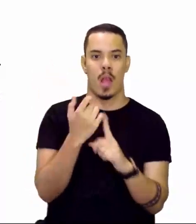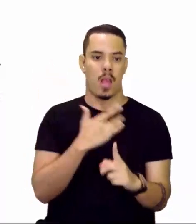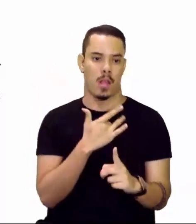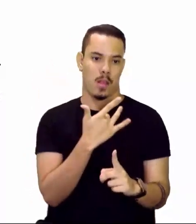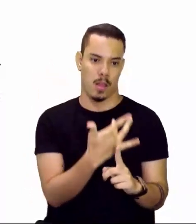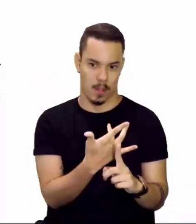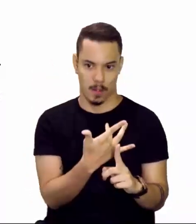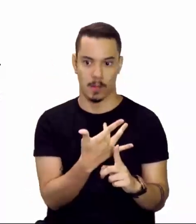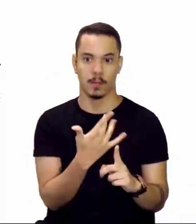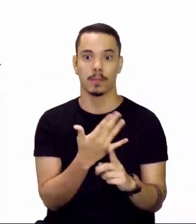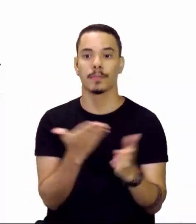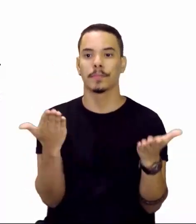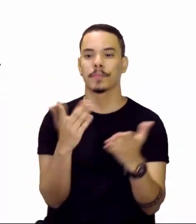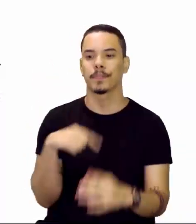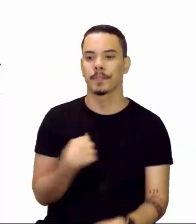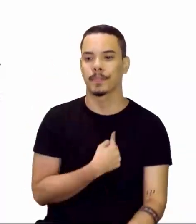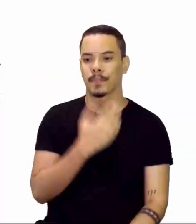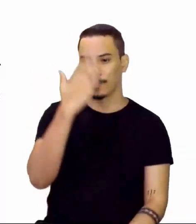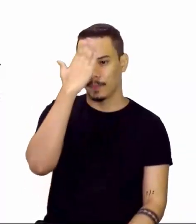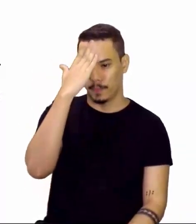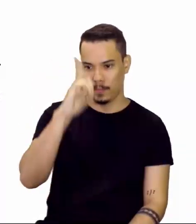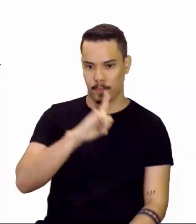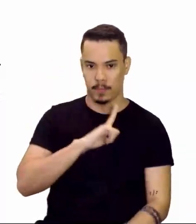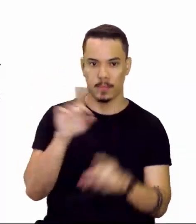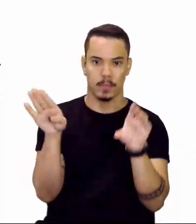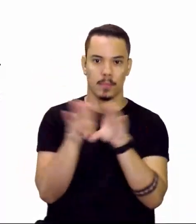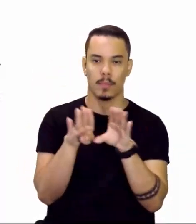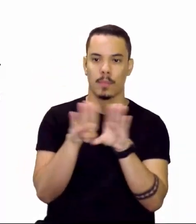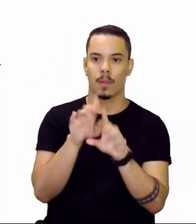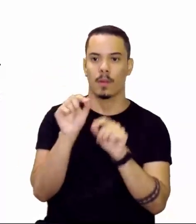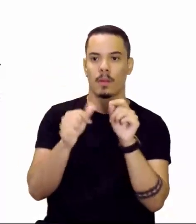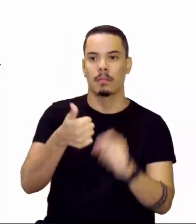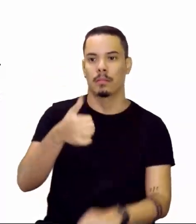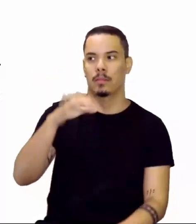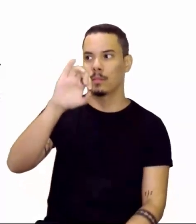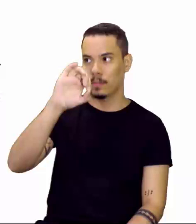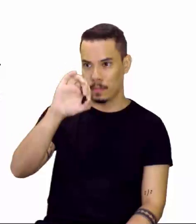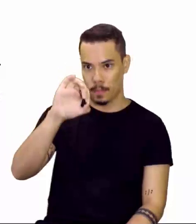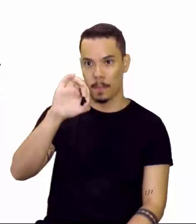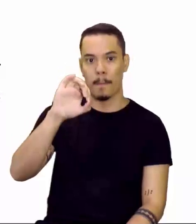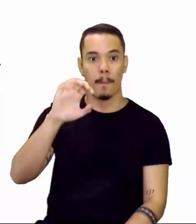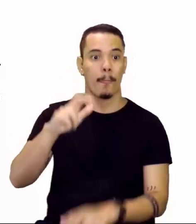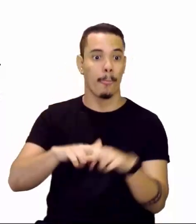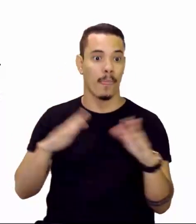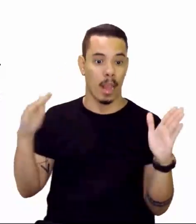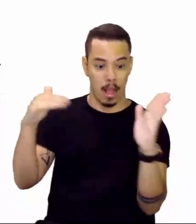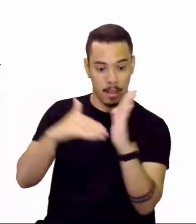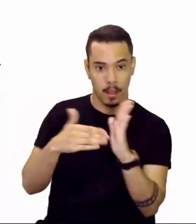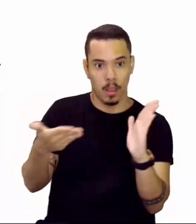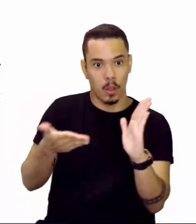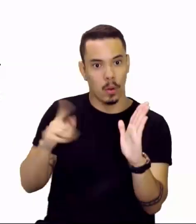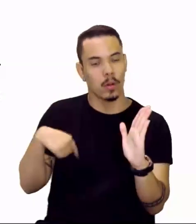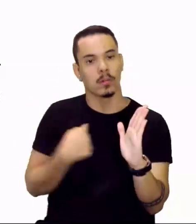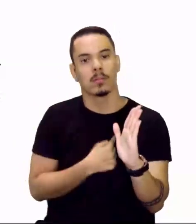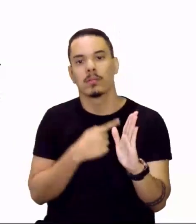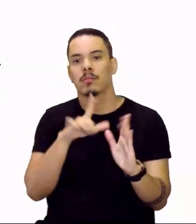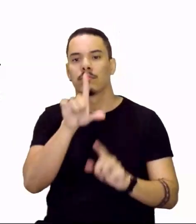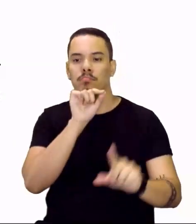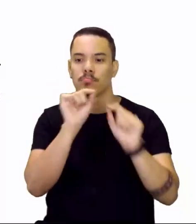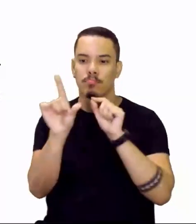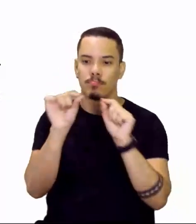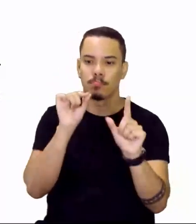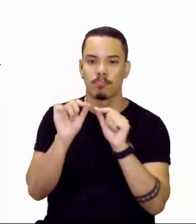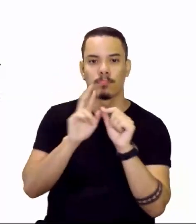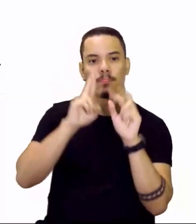E aí nós vamos ver que ele tem também 10 elétrons. Então, até agora aqui, a nossa alternativa correta